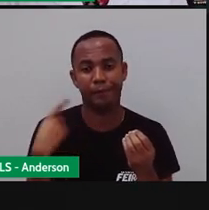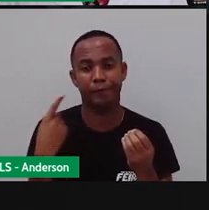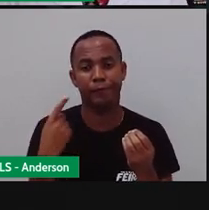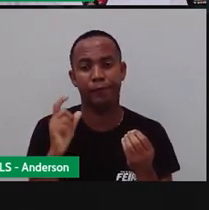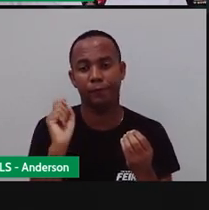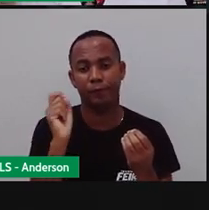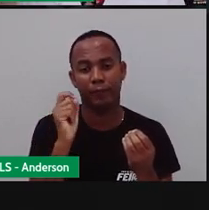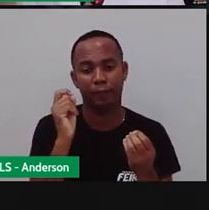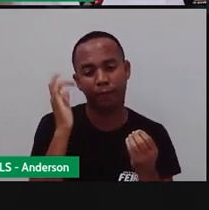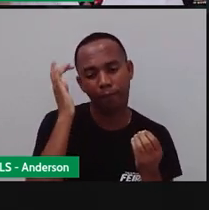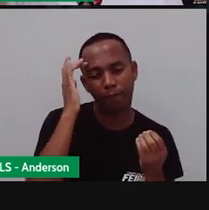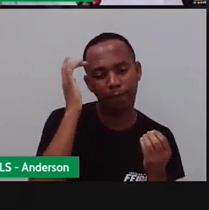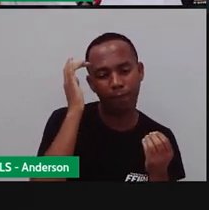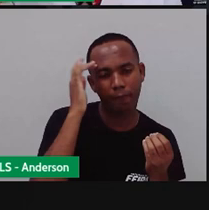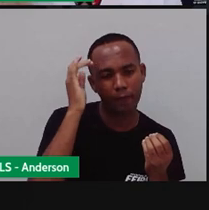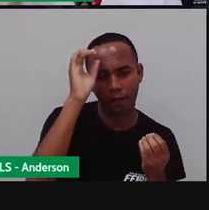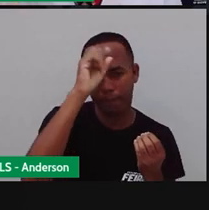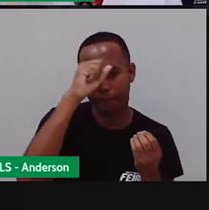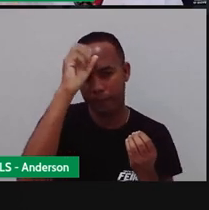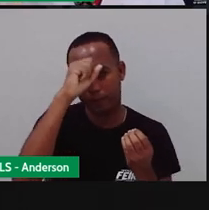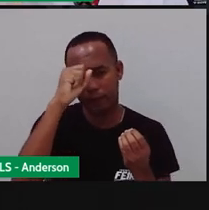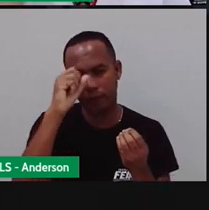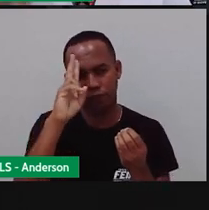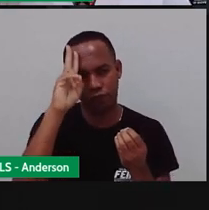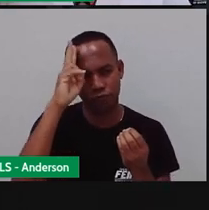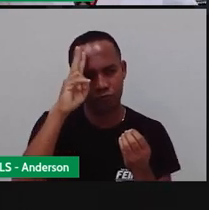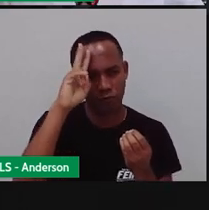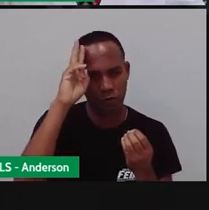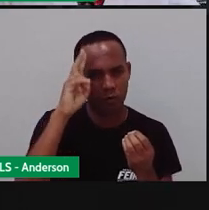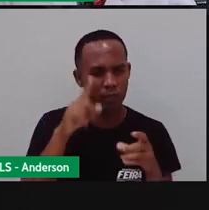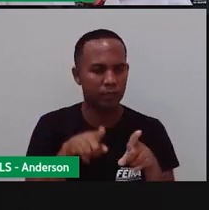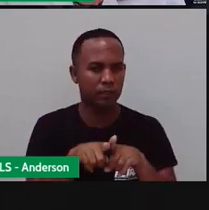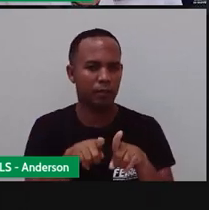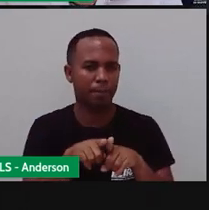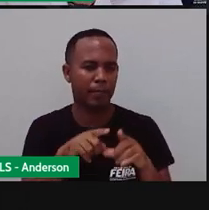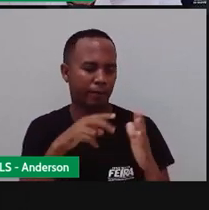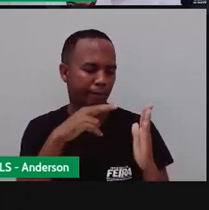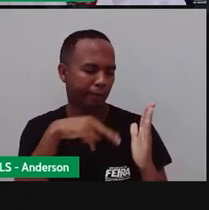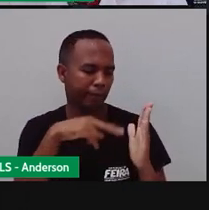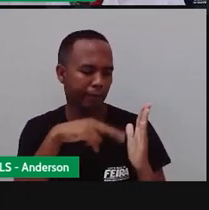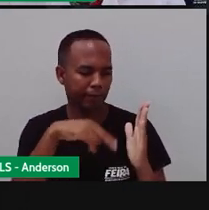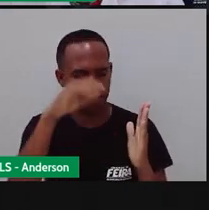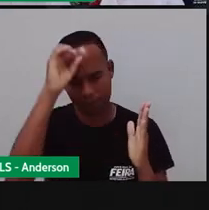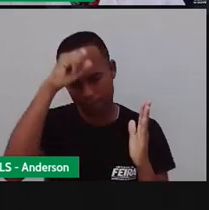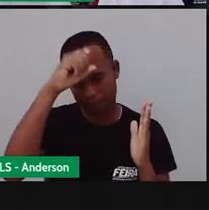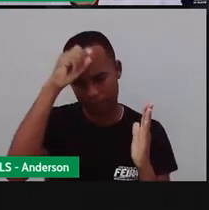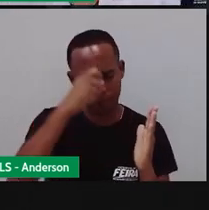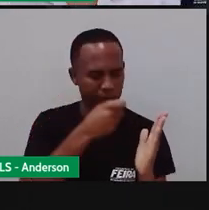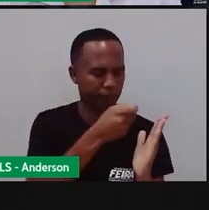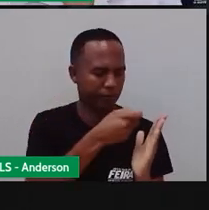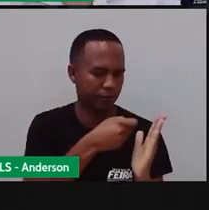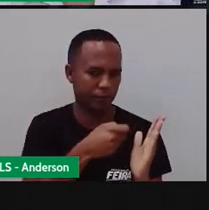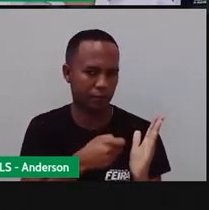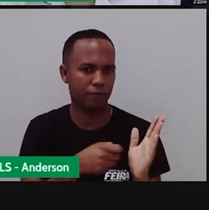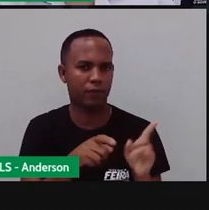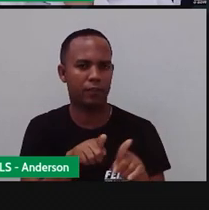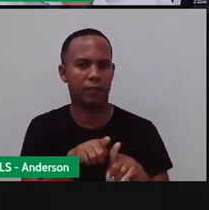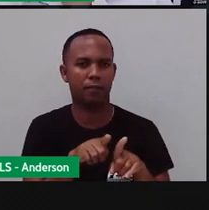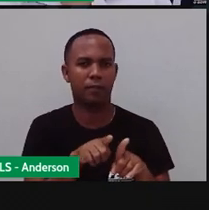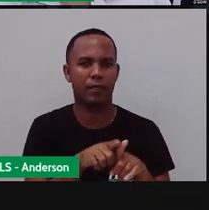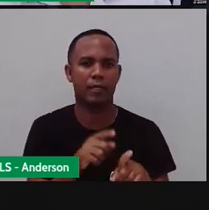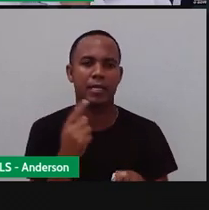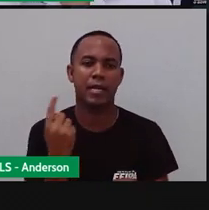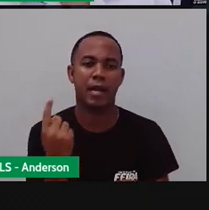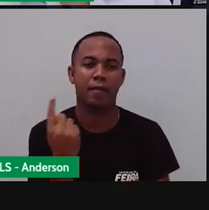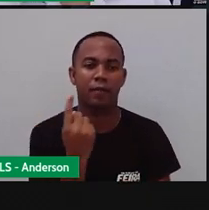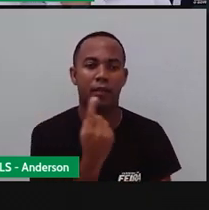sabendo o quê? Ouvindo histórias, aí depois a gente acaba aprendendo a ler, aprender a escrever, não é isso? Cada um